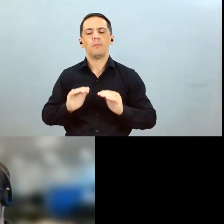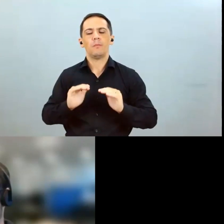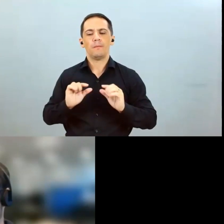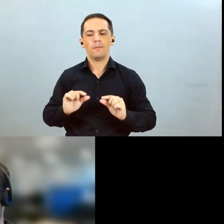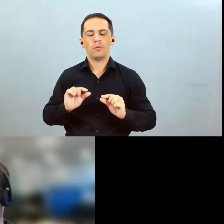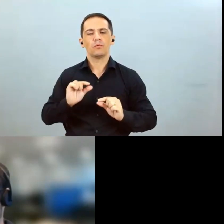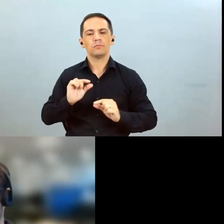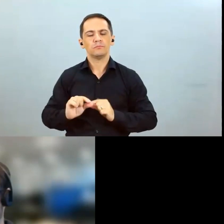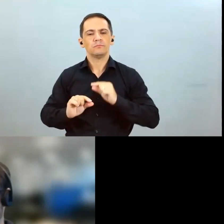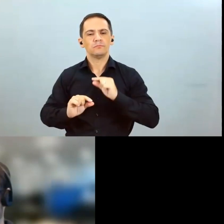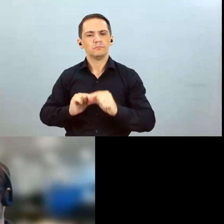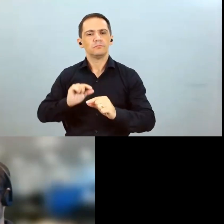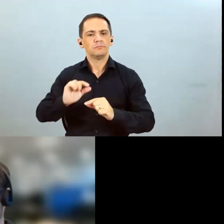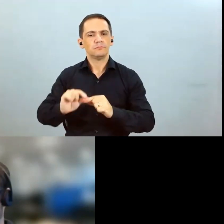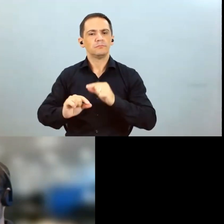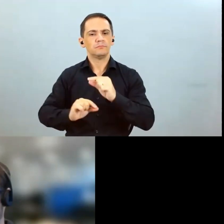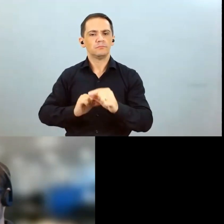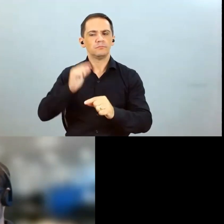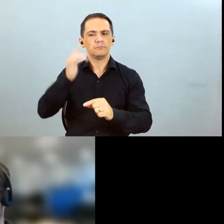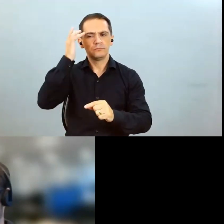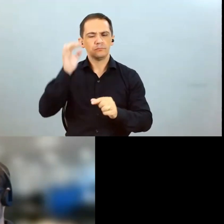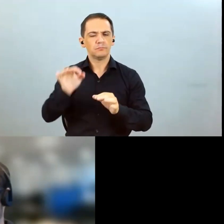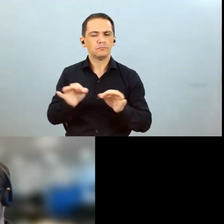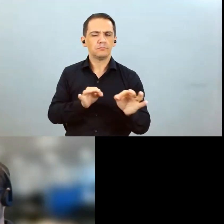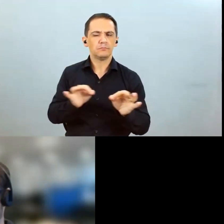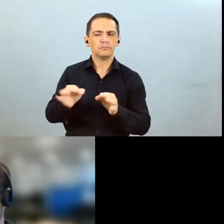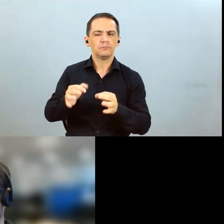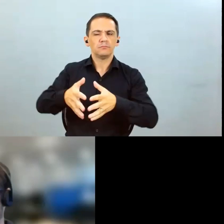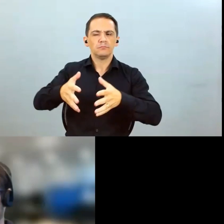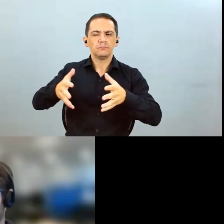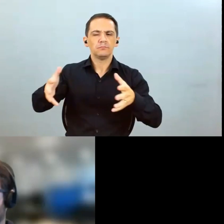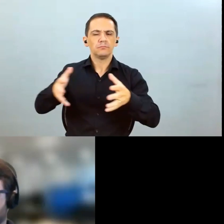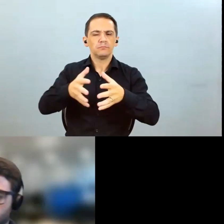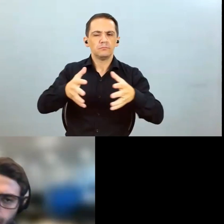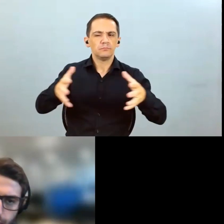para usufruir das oportunidades de crescimento nos próximos anos